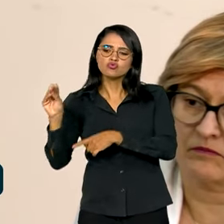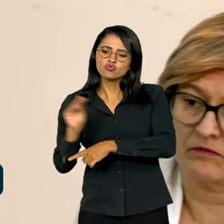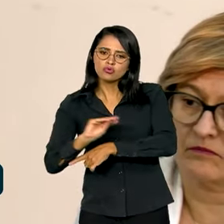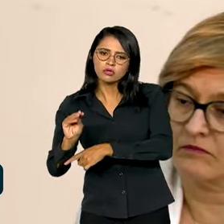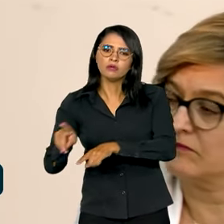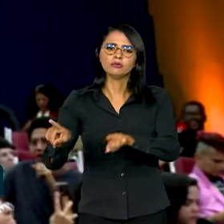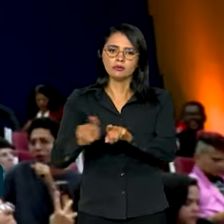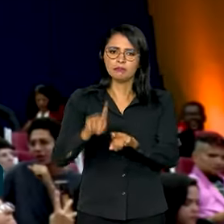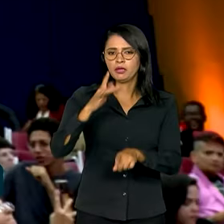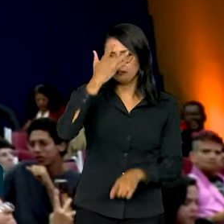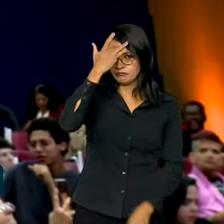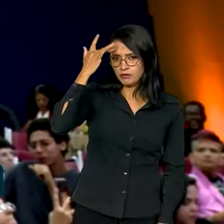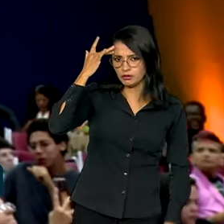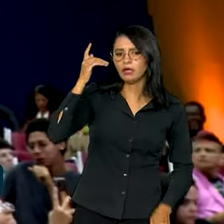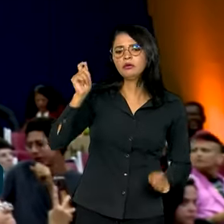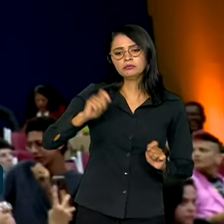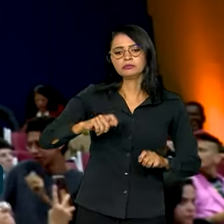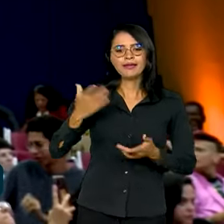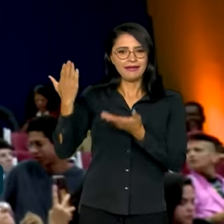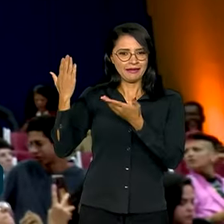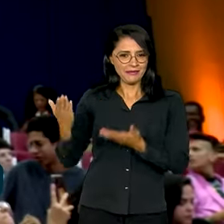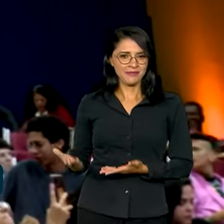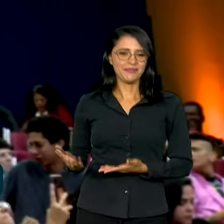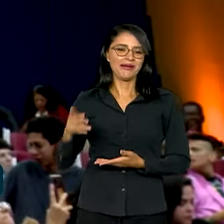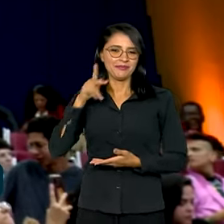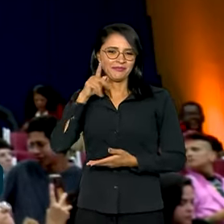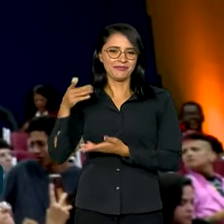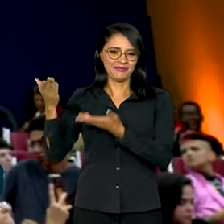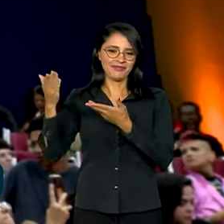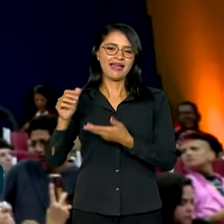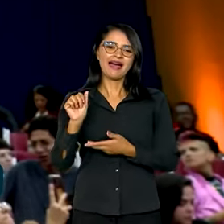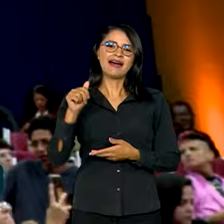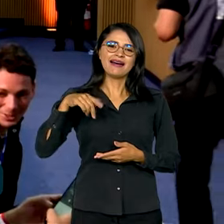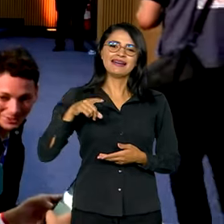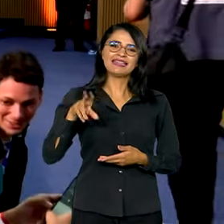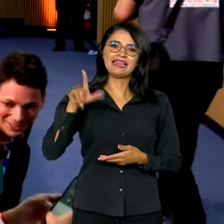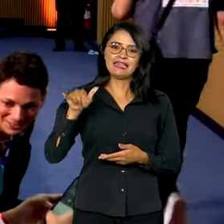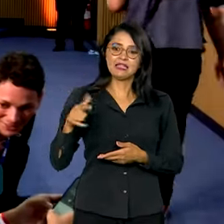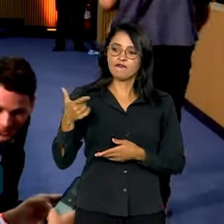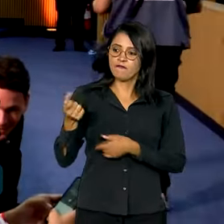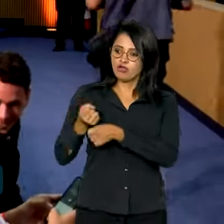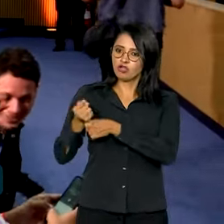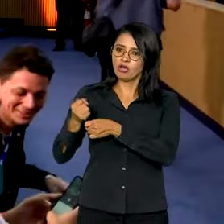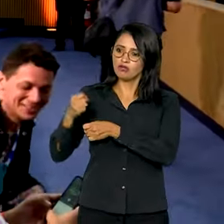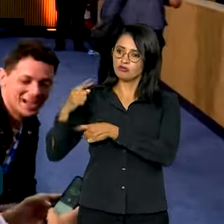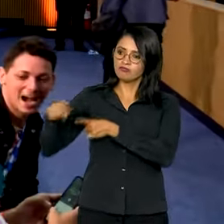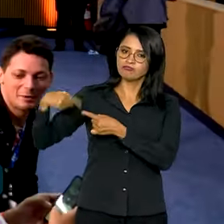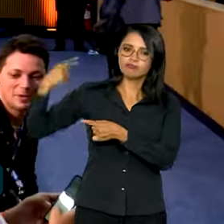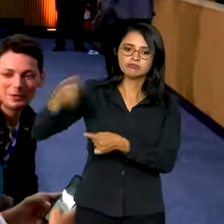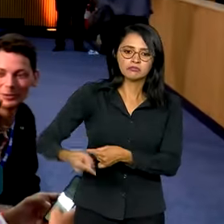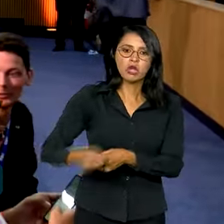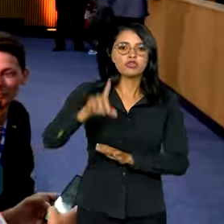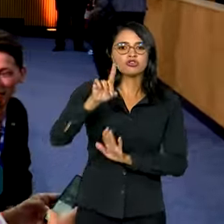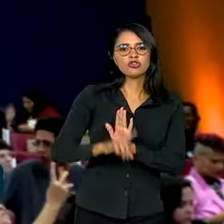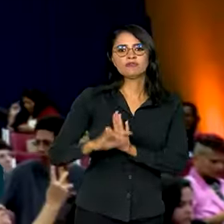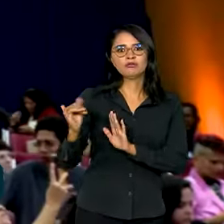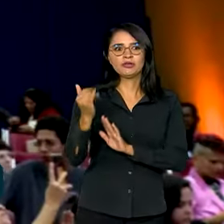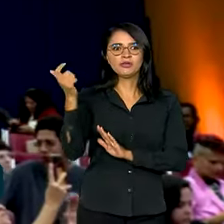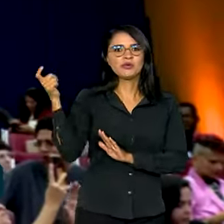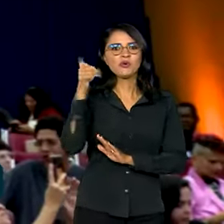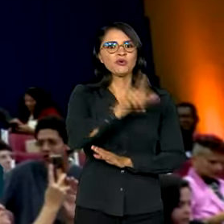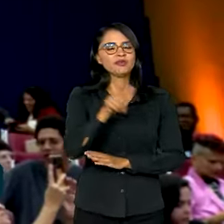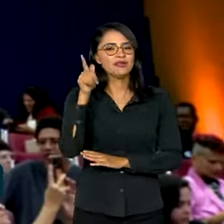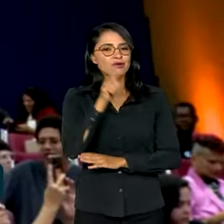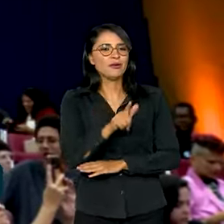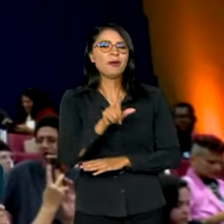na saúde mental. Para a paraibana Andreina, passados 20 anos, direitos importantes foram conquistados, mas